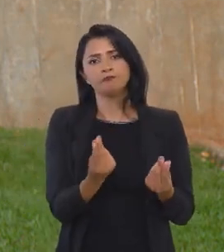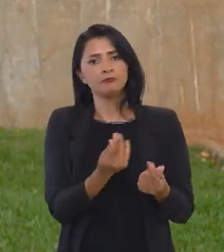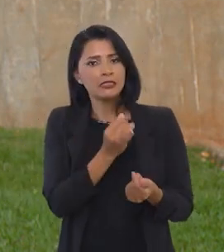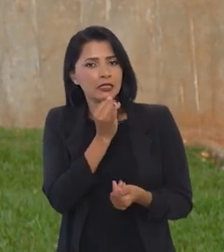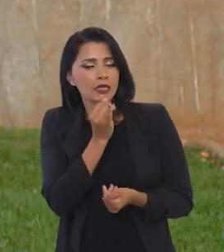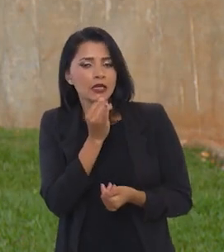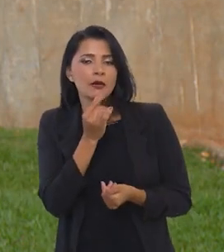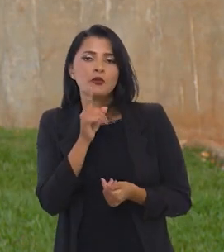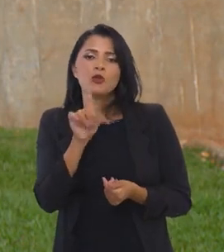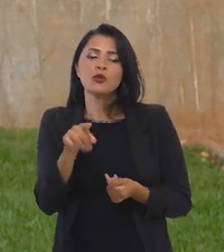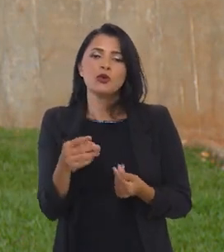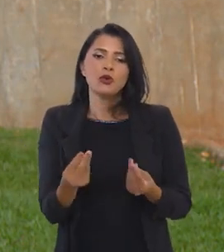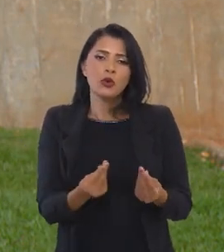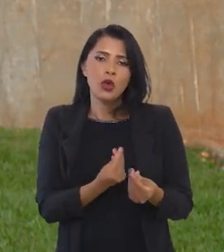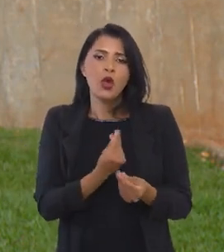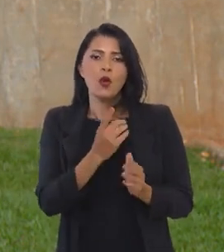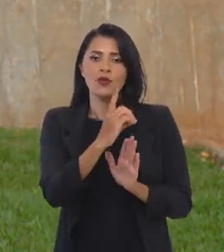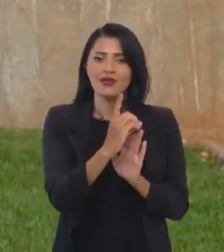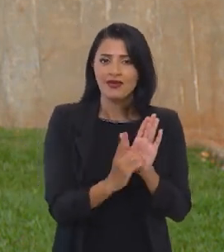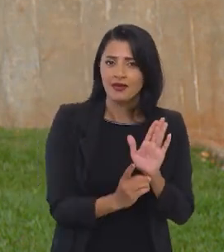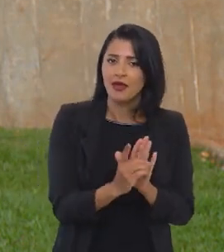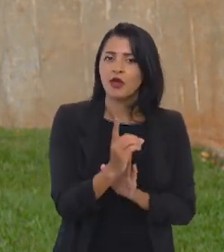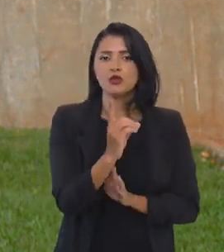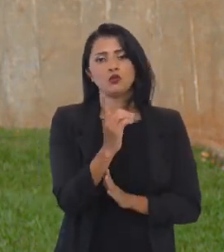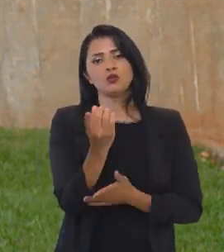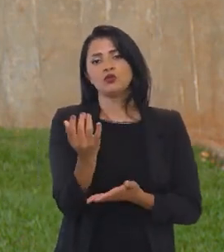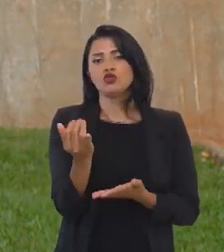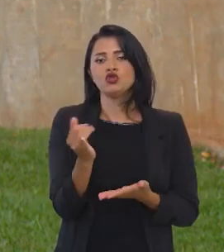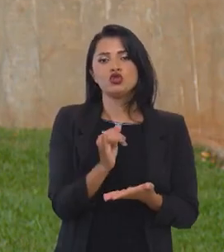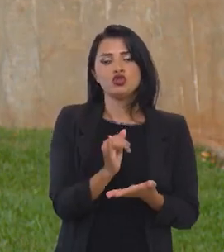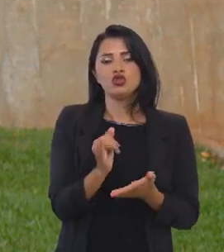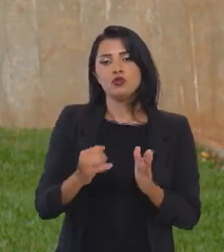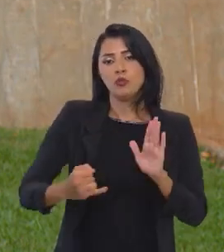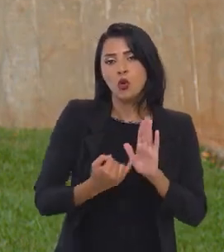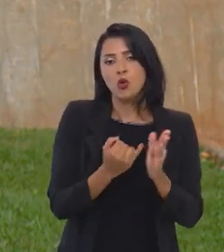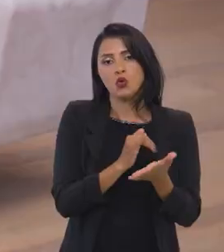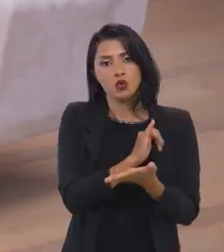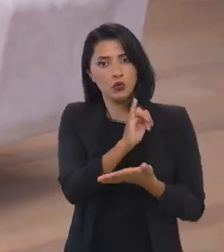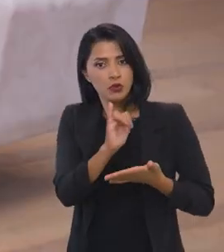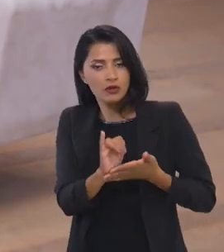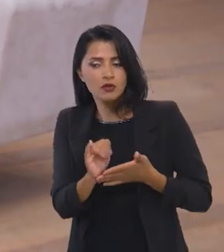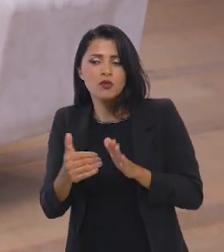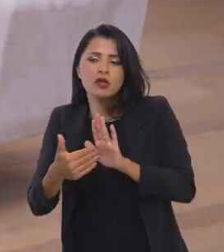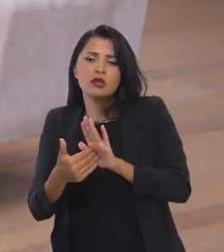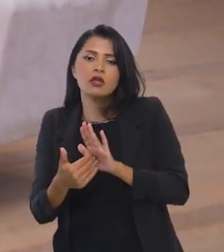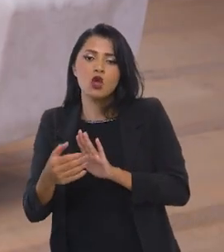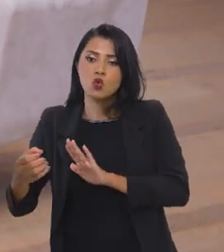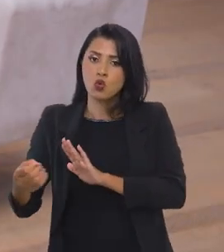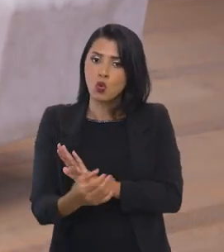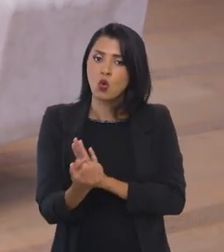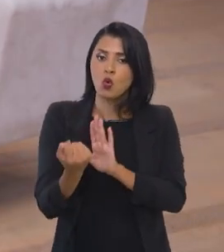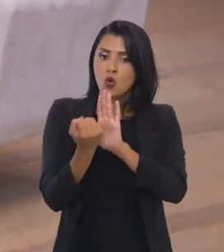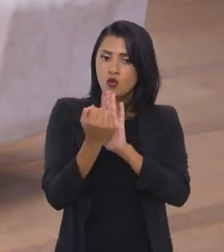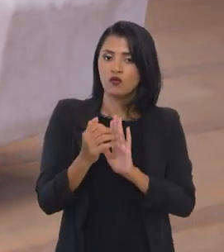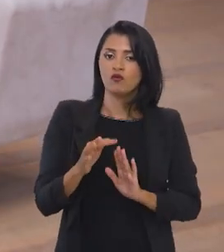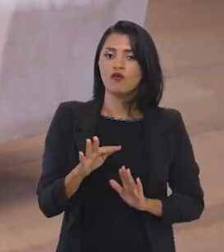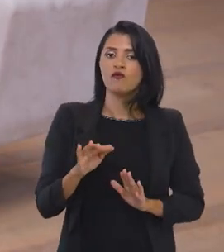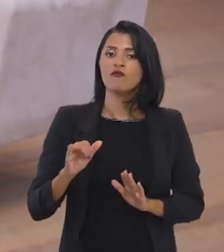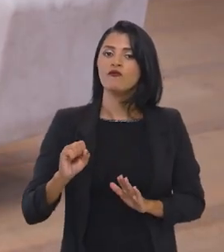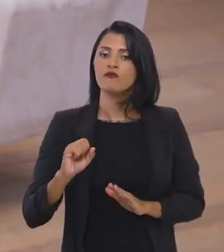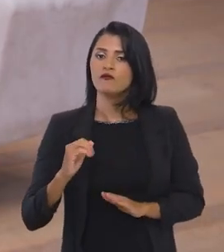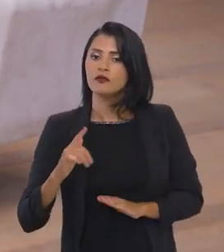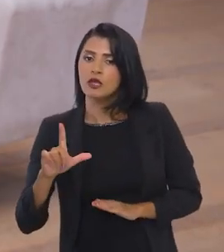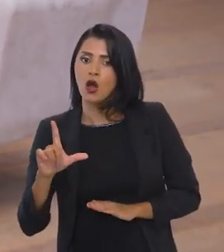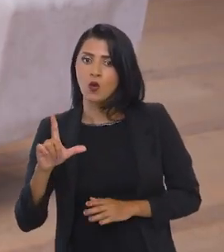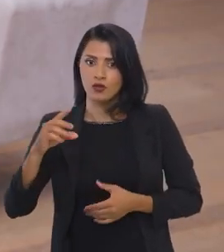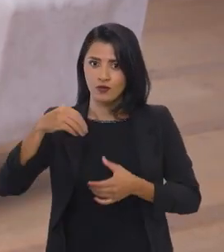um decreto de imposto de importação até o novo arcabouço fiscal.